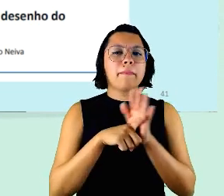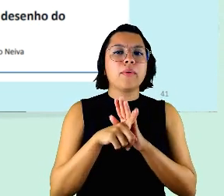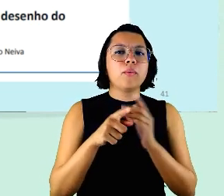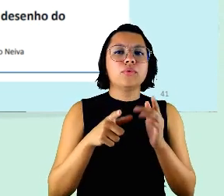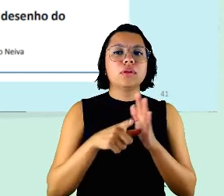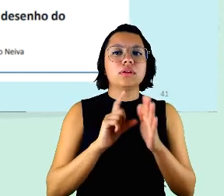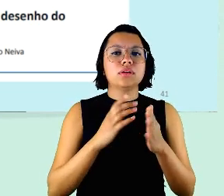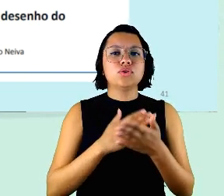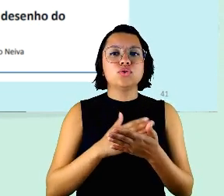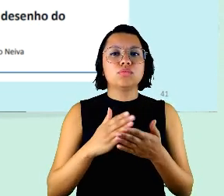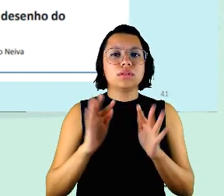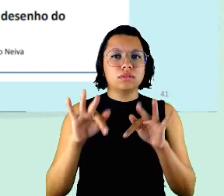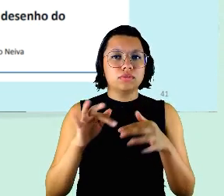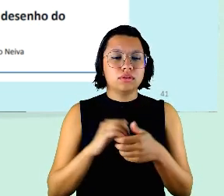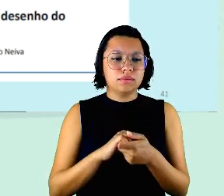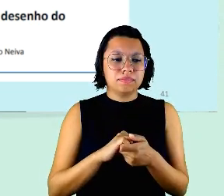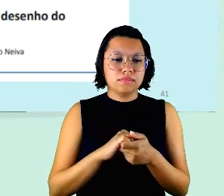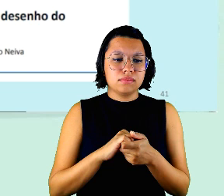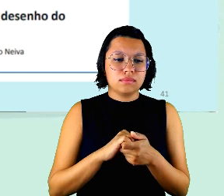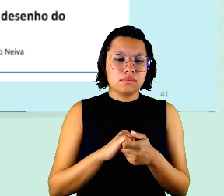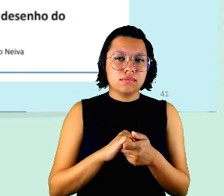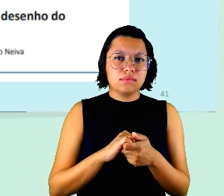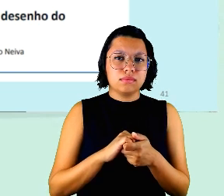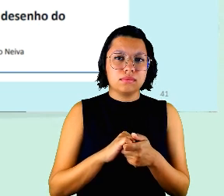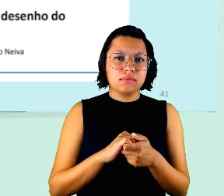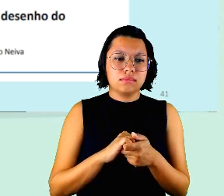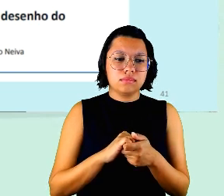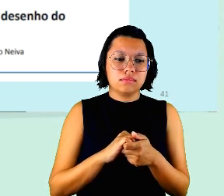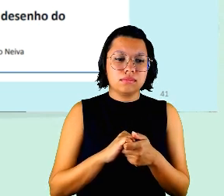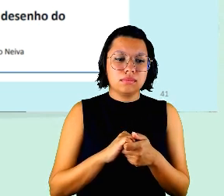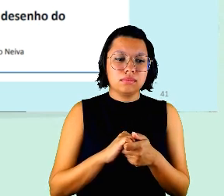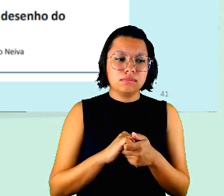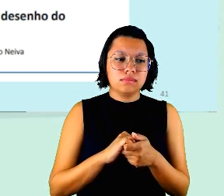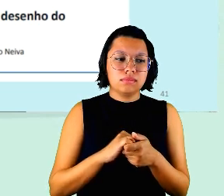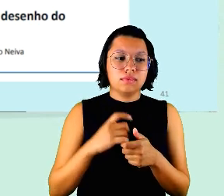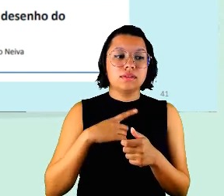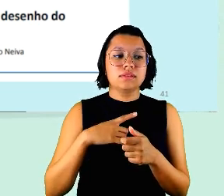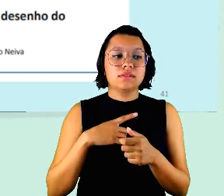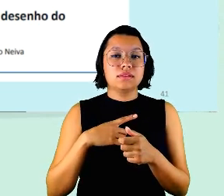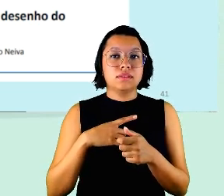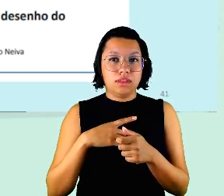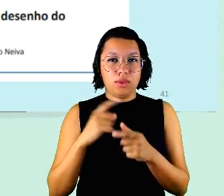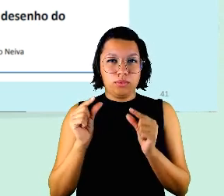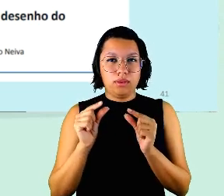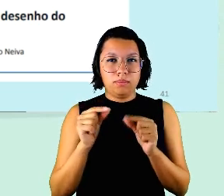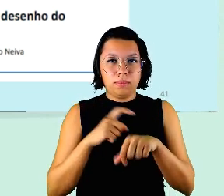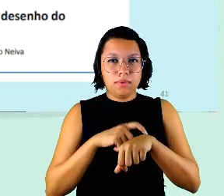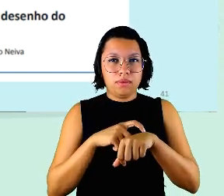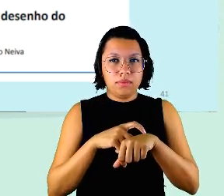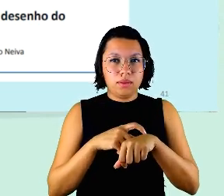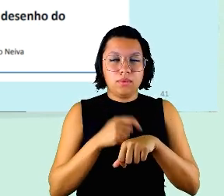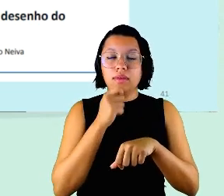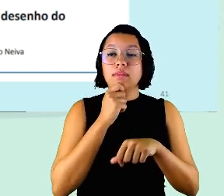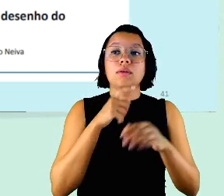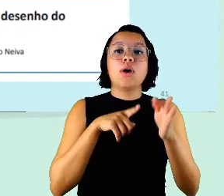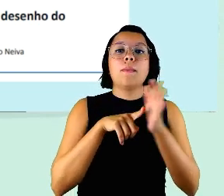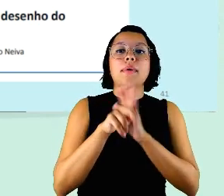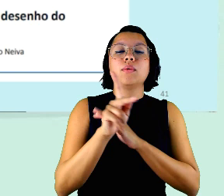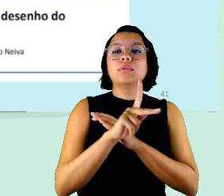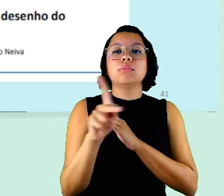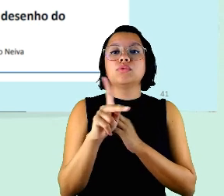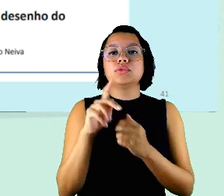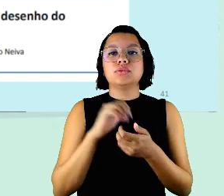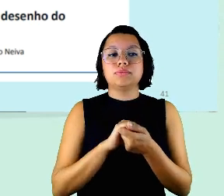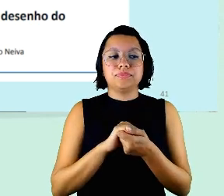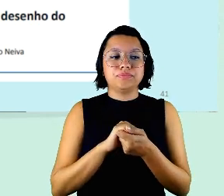caminhar para o término eu se tiver um tempinho eu gostaria de fazer uma pergunta para a professora pois não